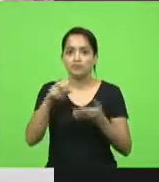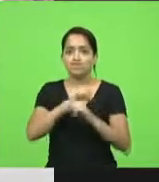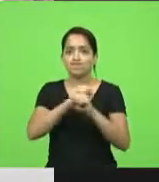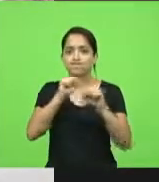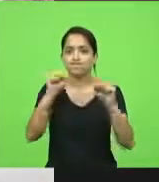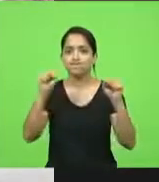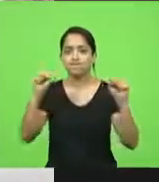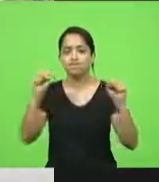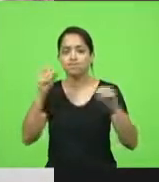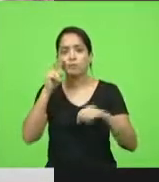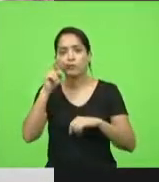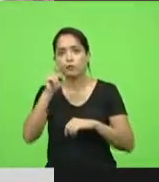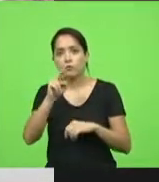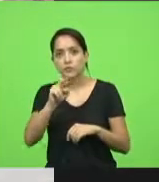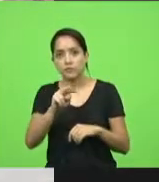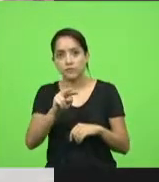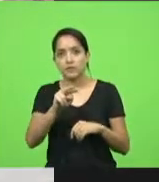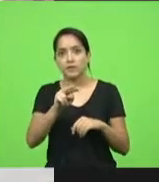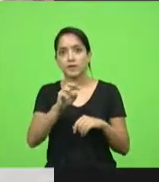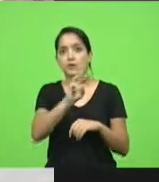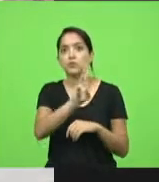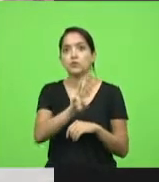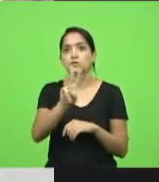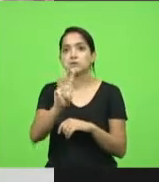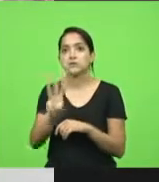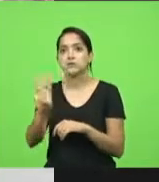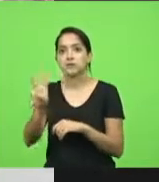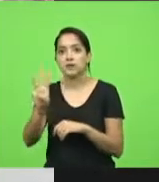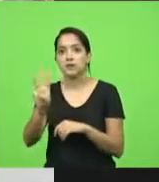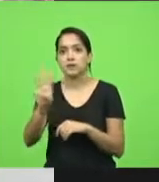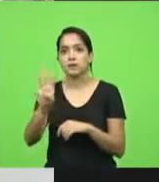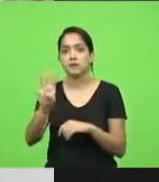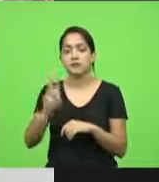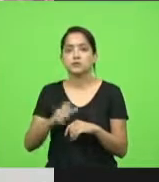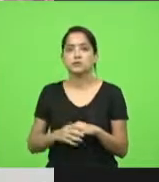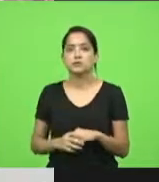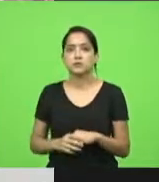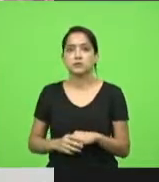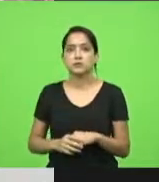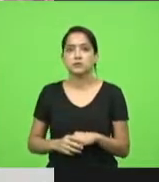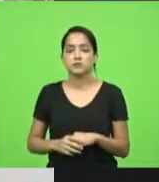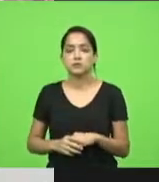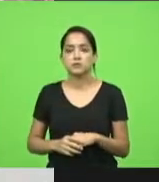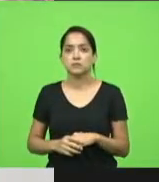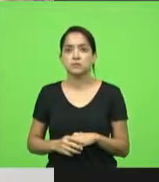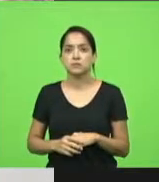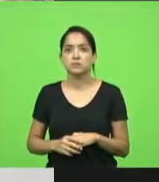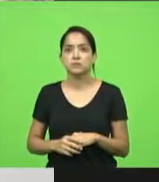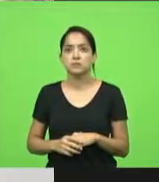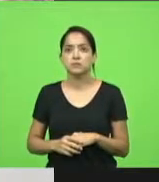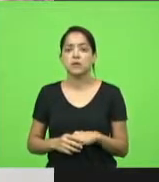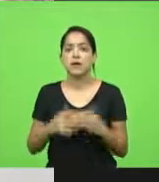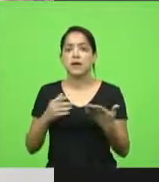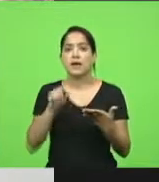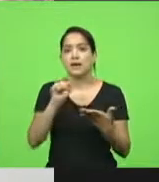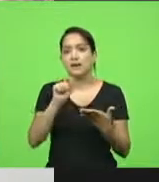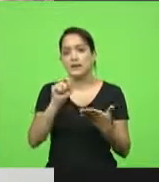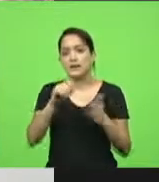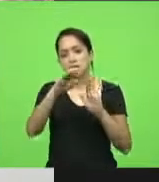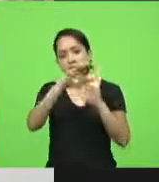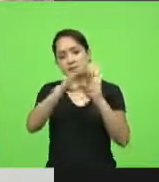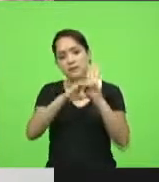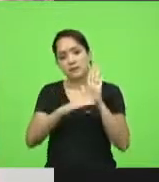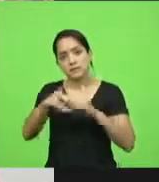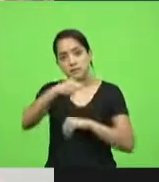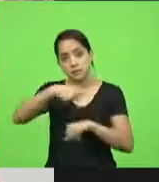uma olhadinha no site Our Old Date, onde tem ali a lista dos países que